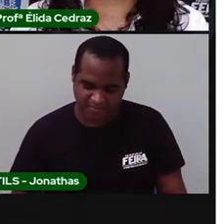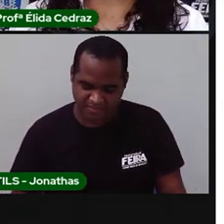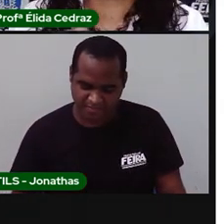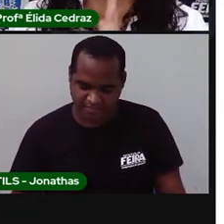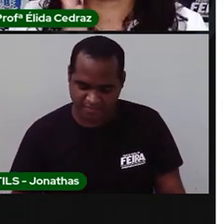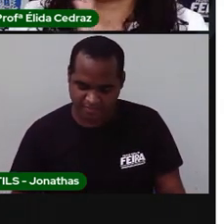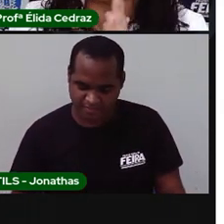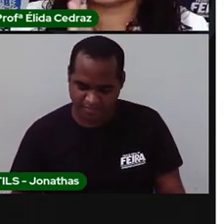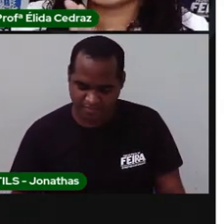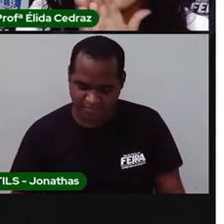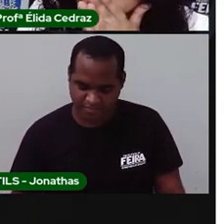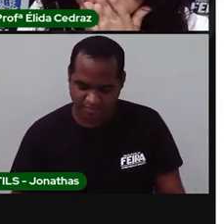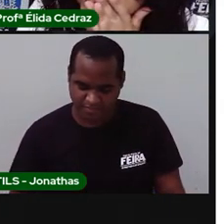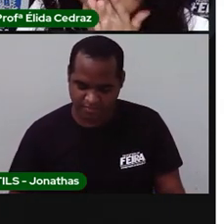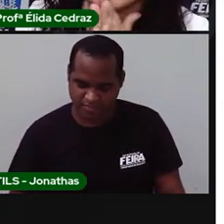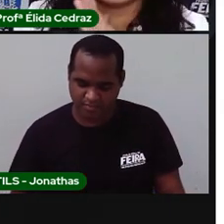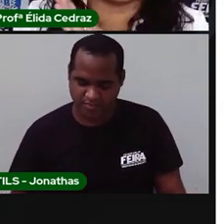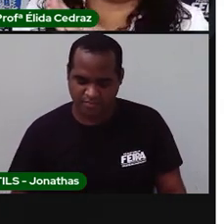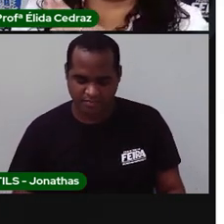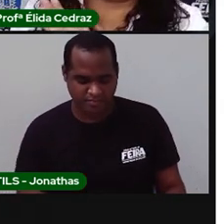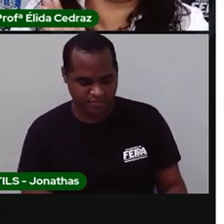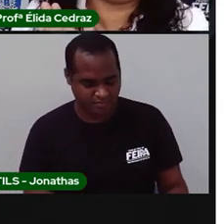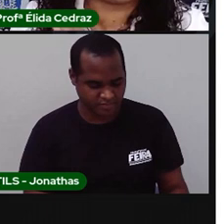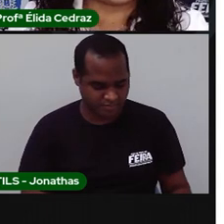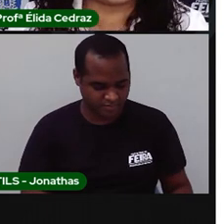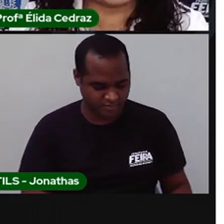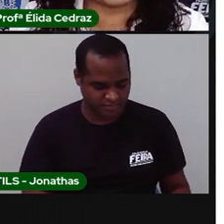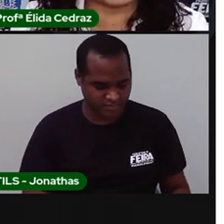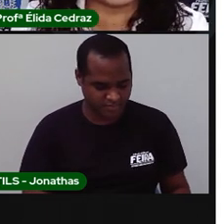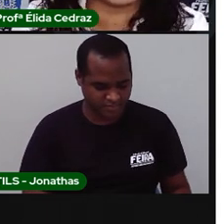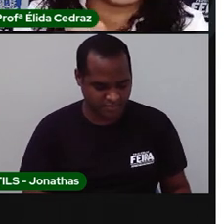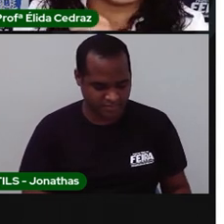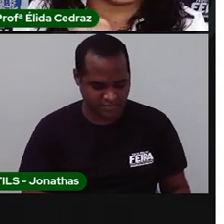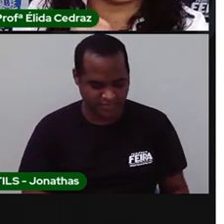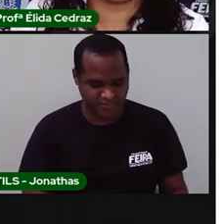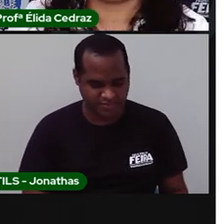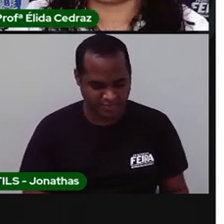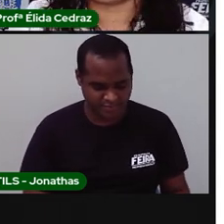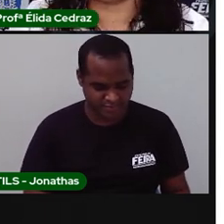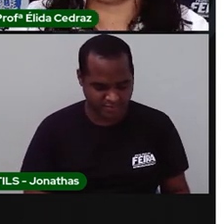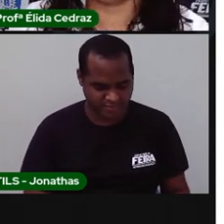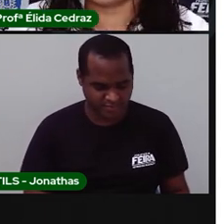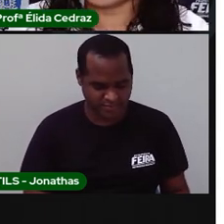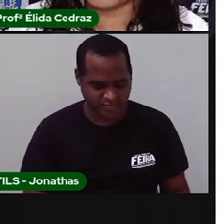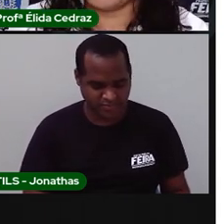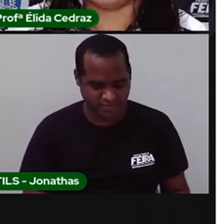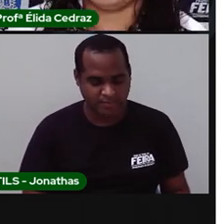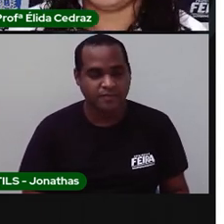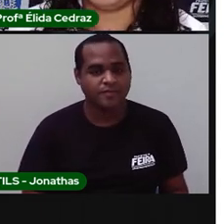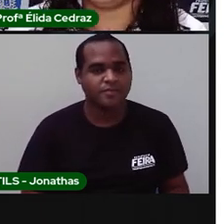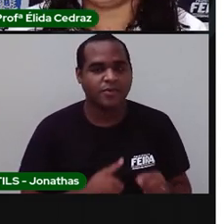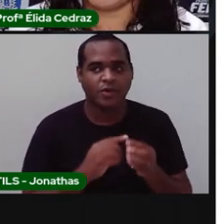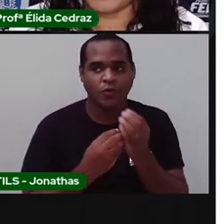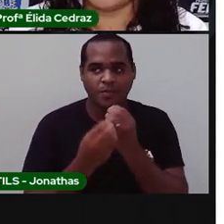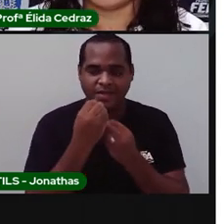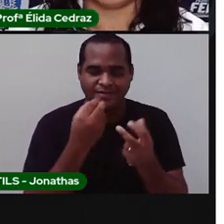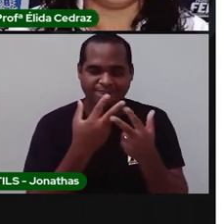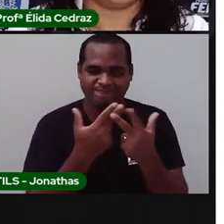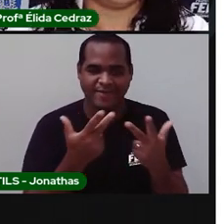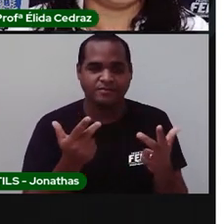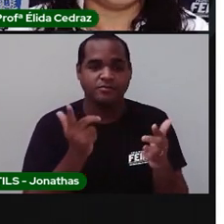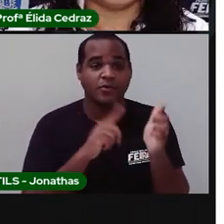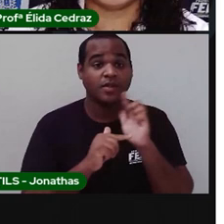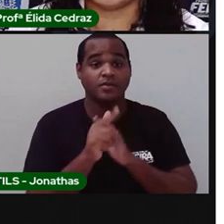Hum, que delícia. A lista das comidas. Ai, quem não gosta de um lanchinho, né?